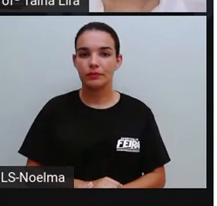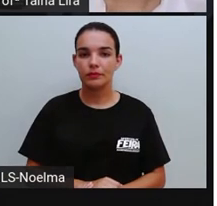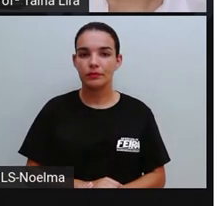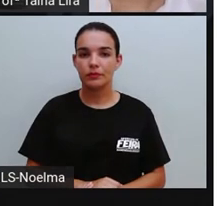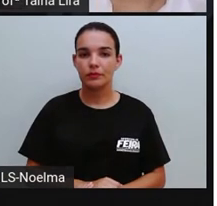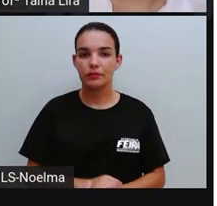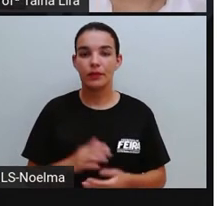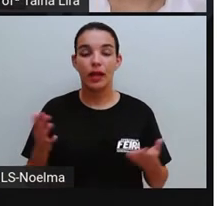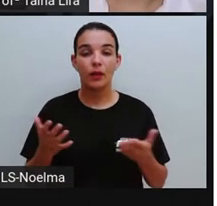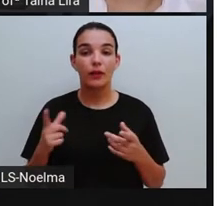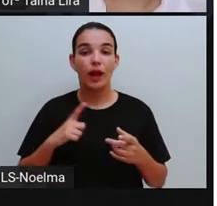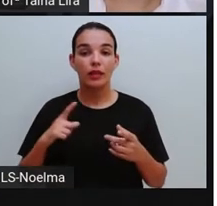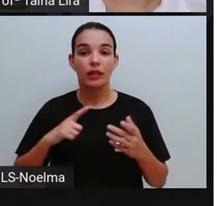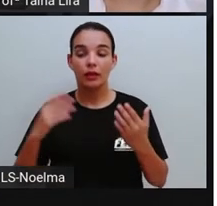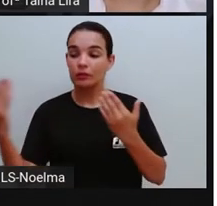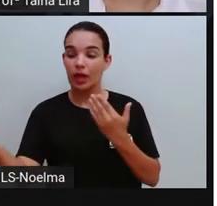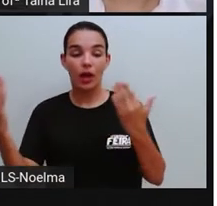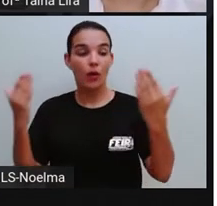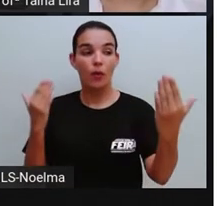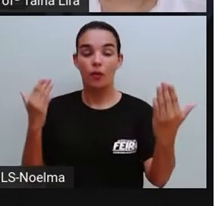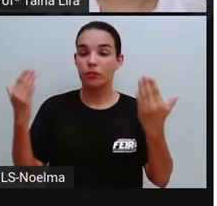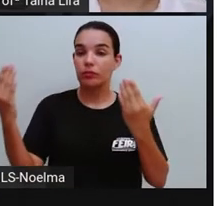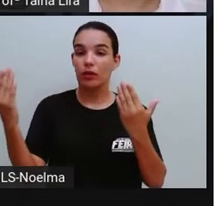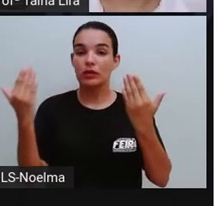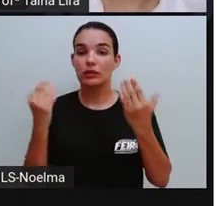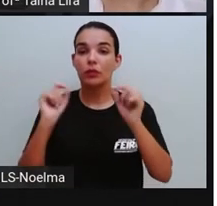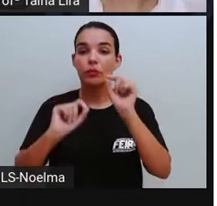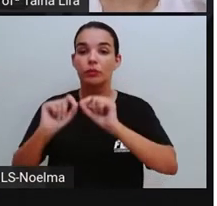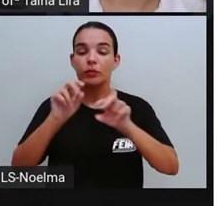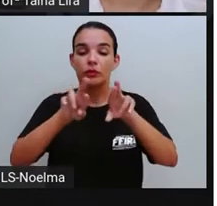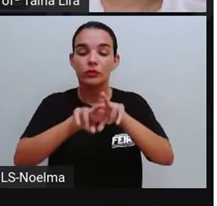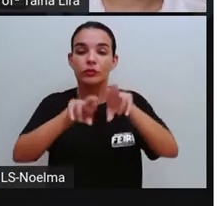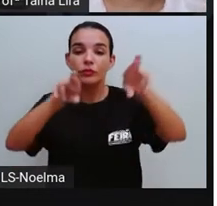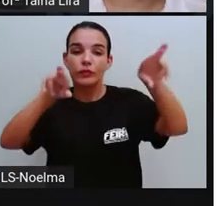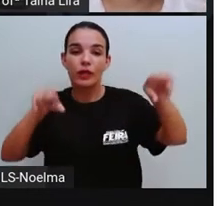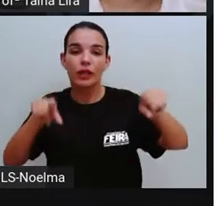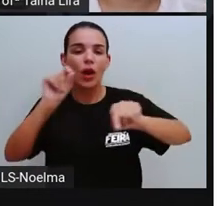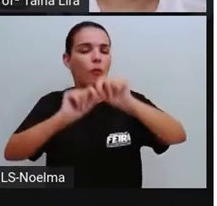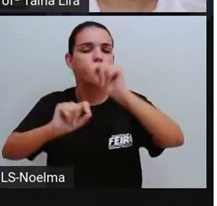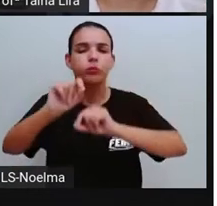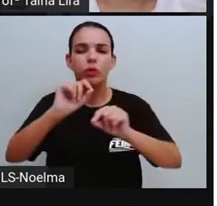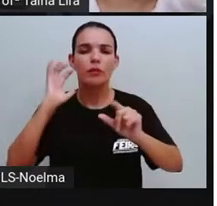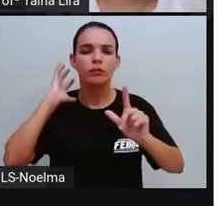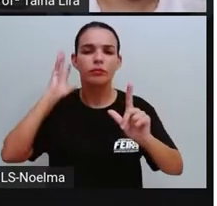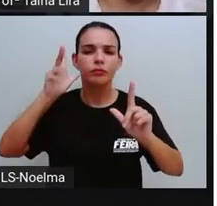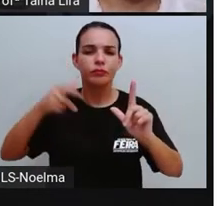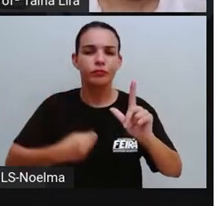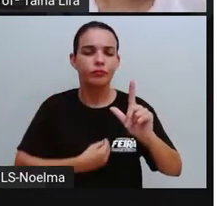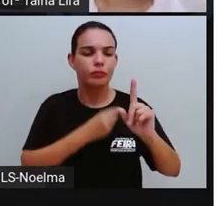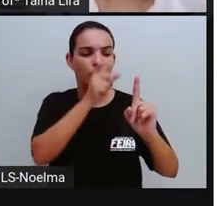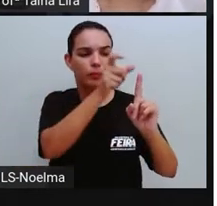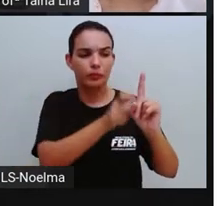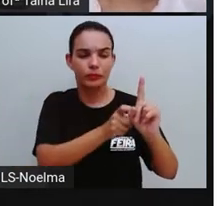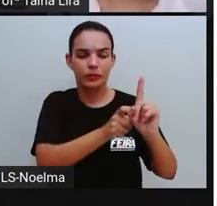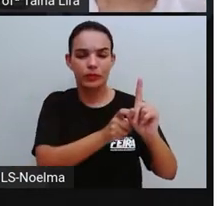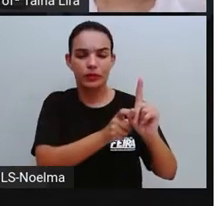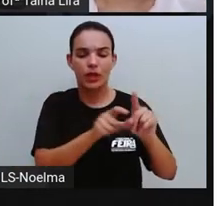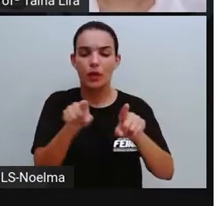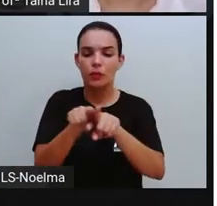Então, a gente tem aqui, segundo o Anaí, as diferenças, tá? O que é uma biografia? Qual a diferença entre